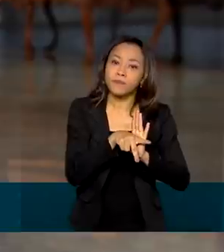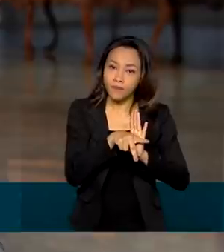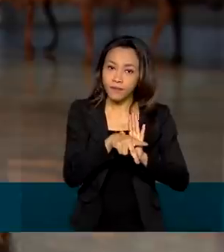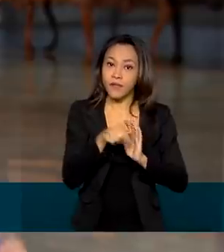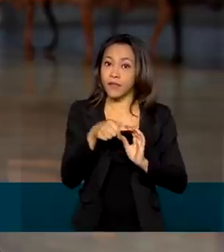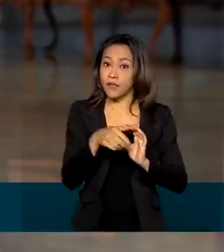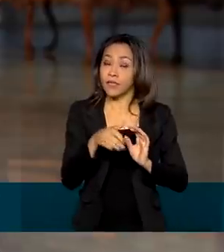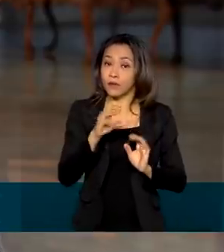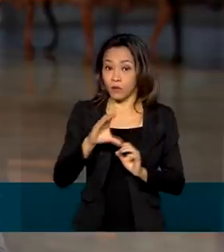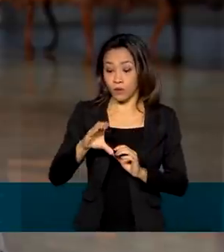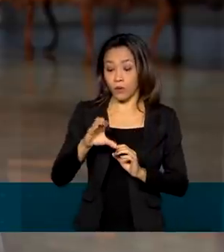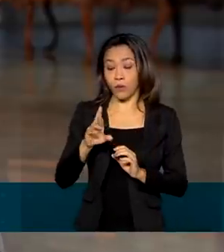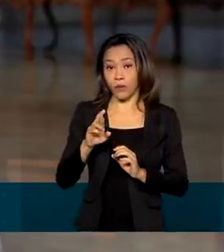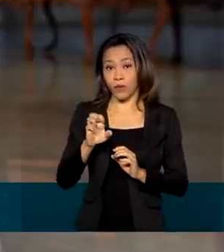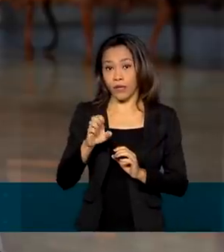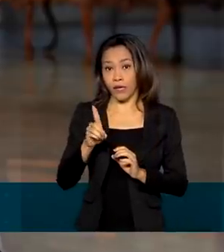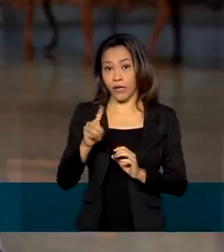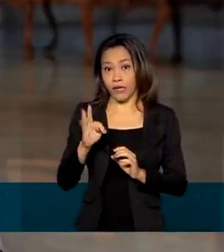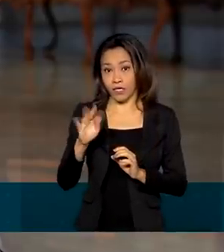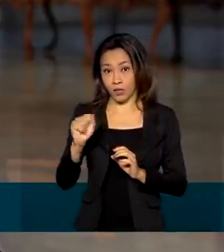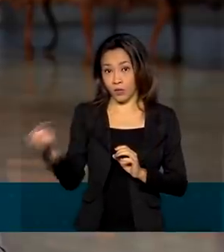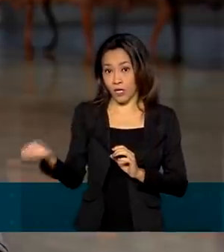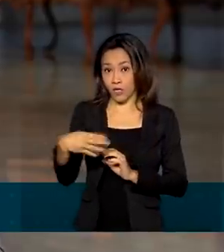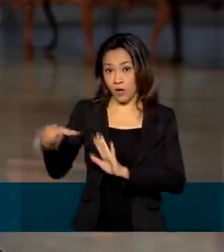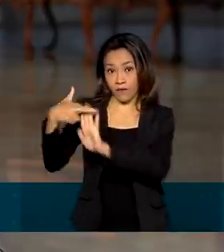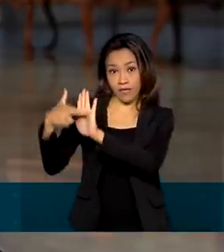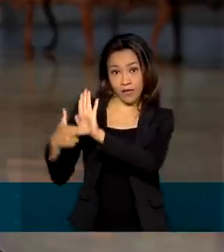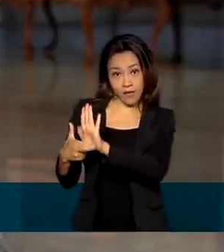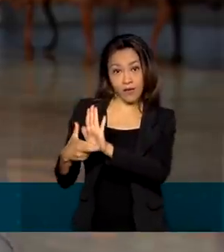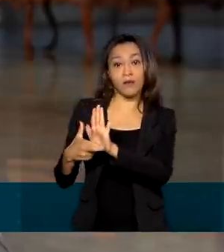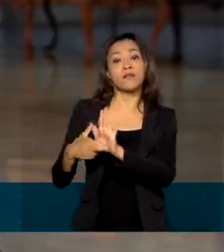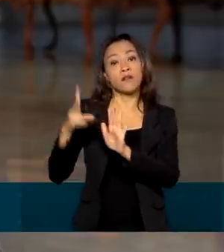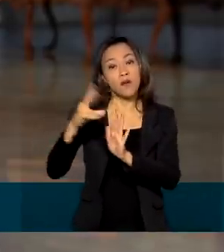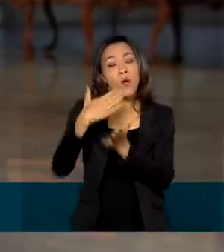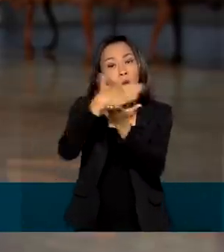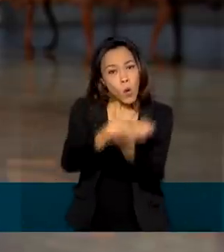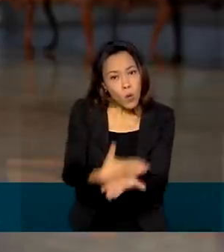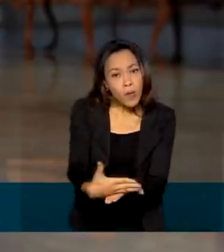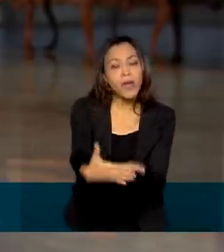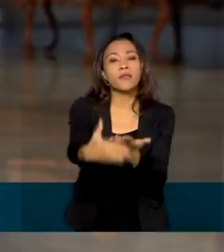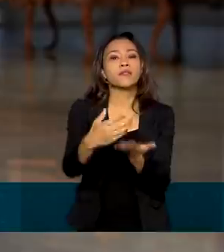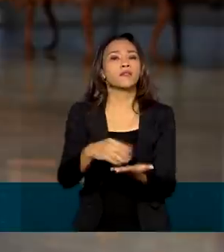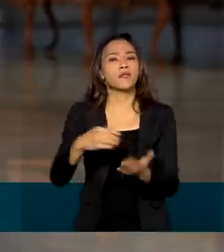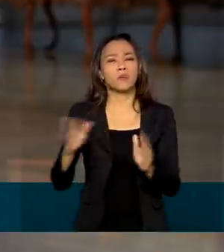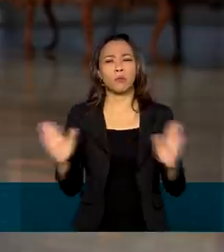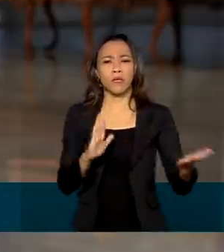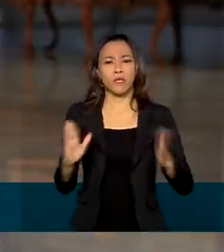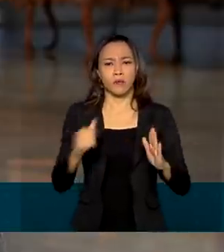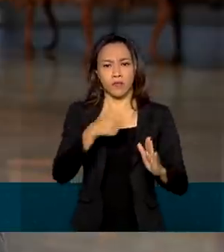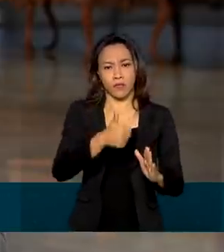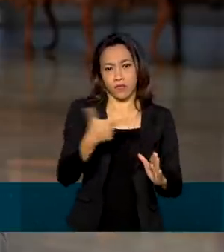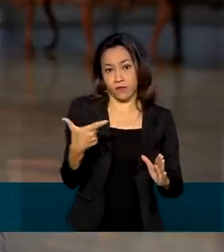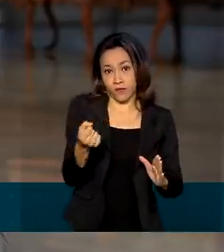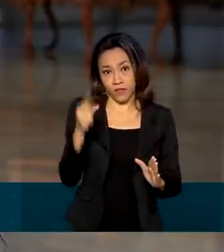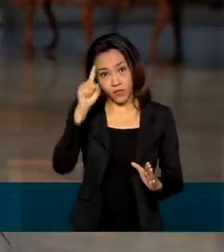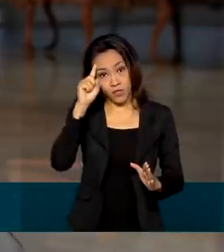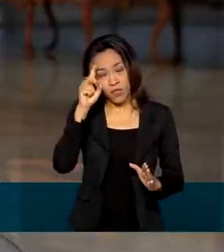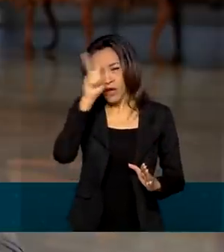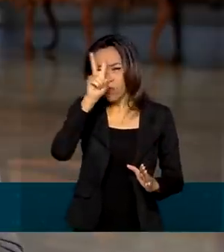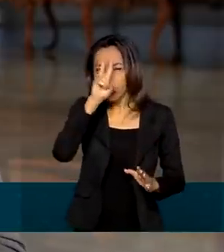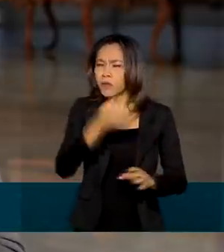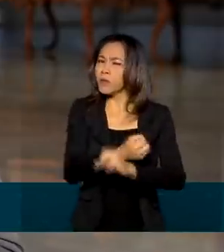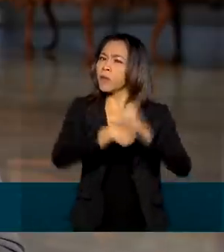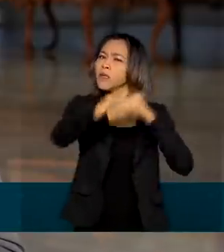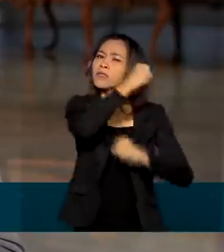extraordinário e também sobre as novas regras trabalhistas passam a valer nos próximos 120 dias. E lembrando que no ano passado,